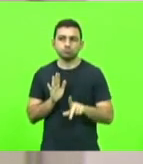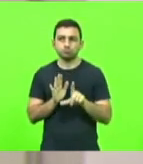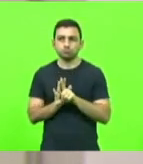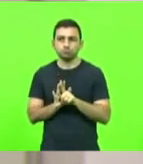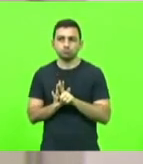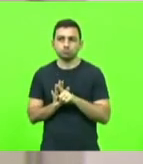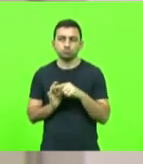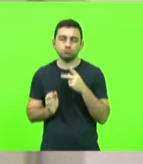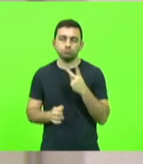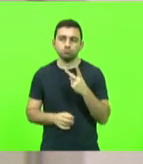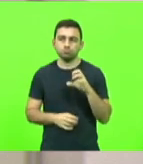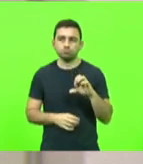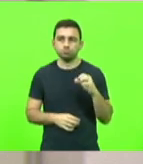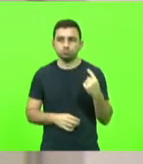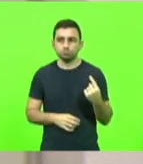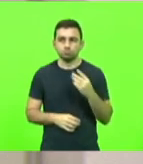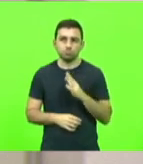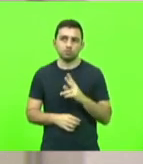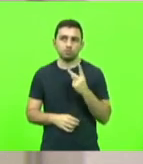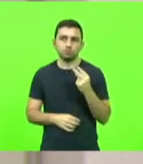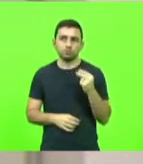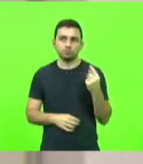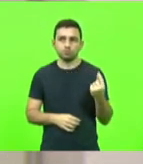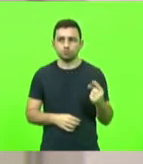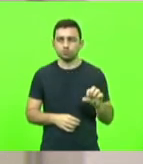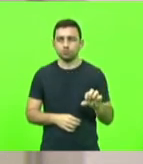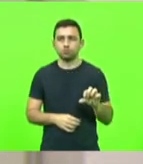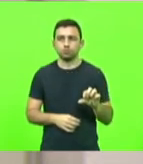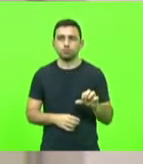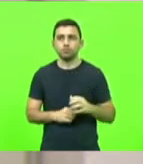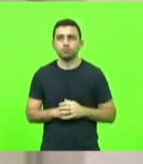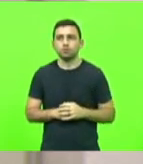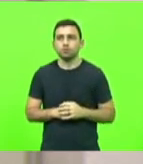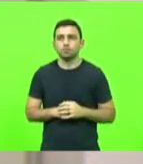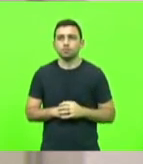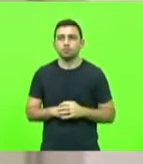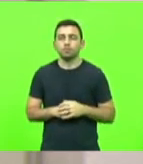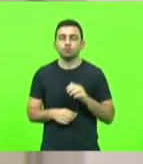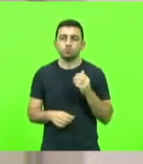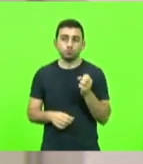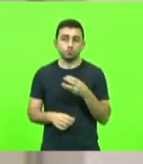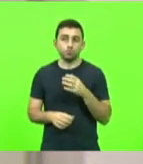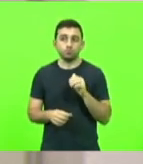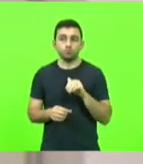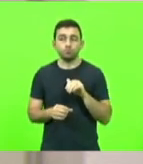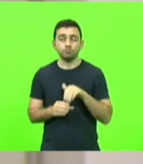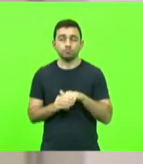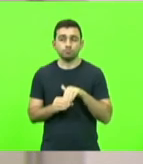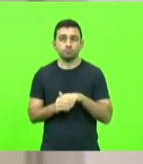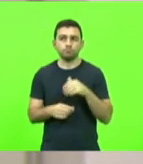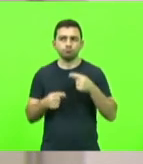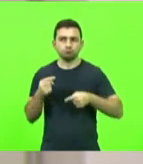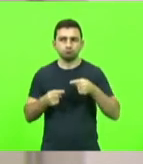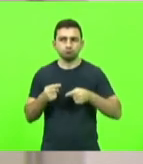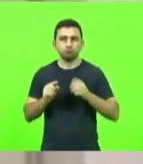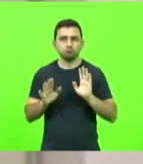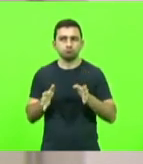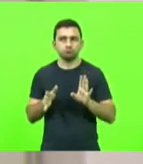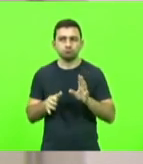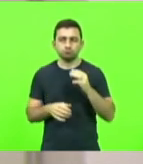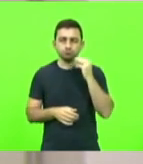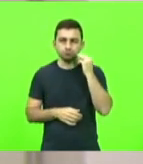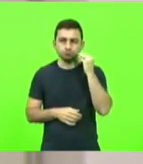2019. Com emenda substitutiva global. Em nova votação, após ser discutido pelo senhor deputado Márcio